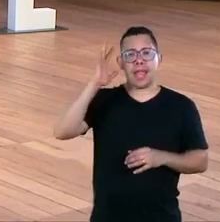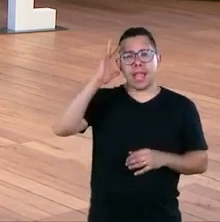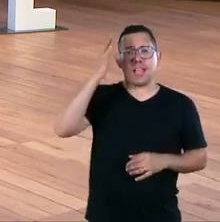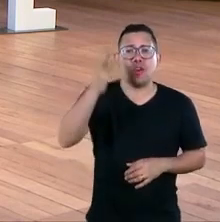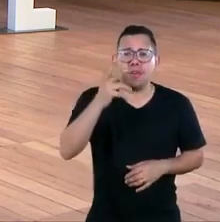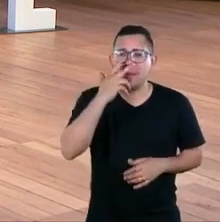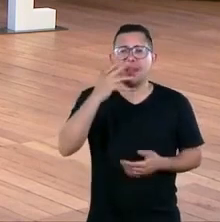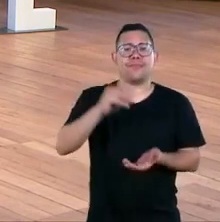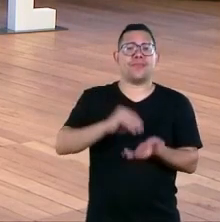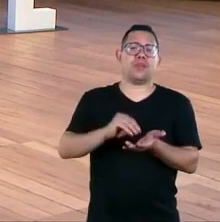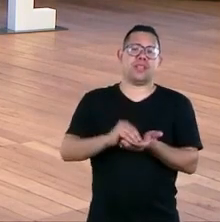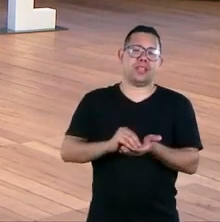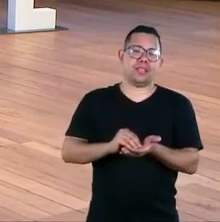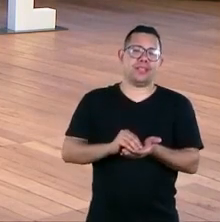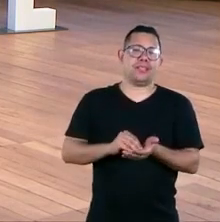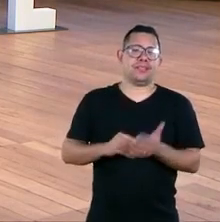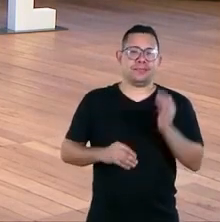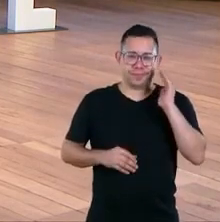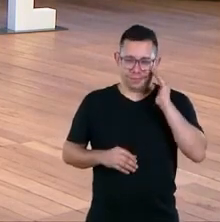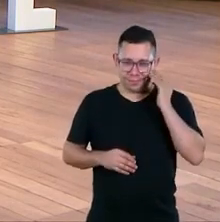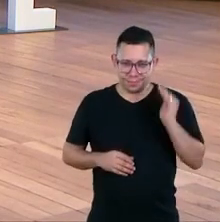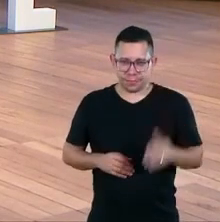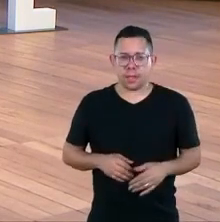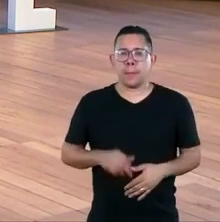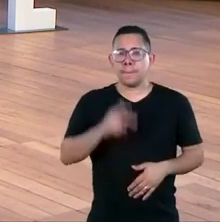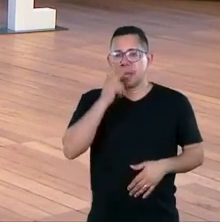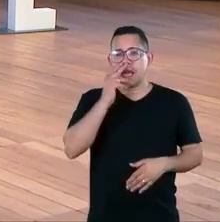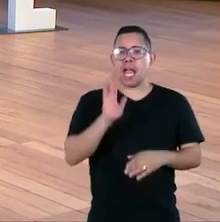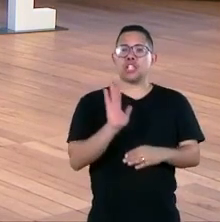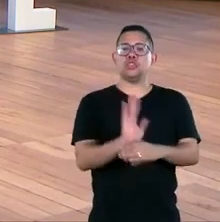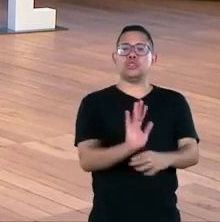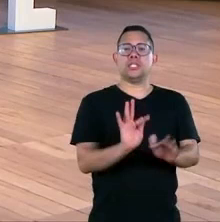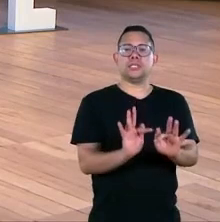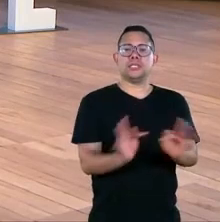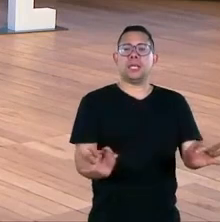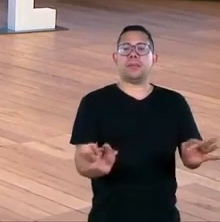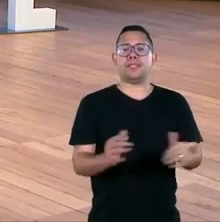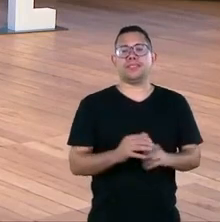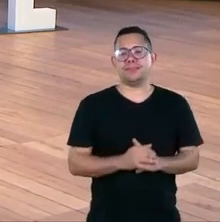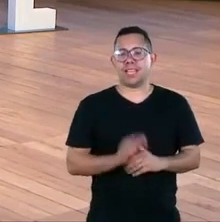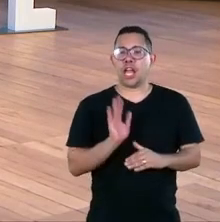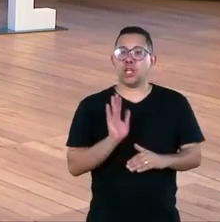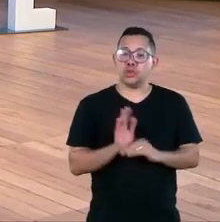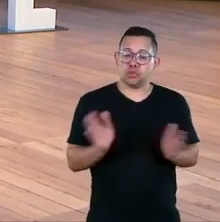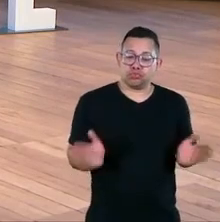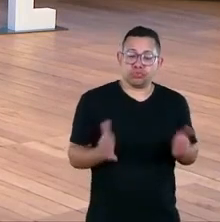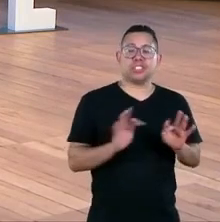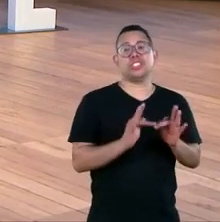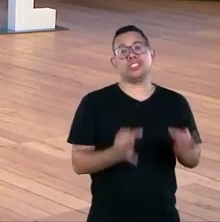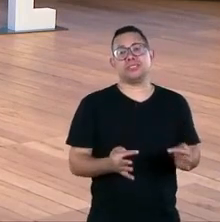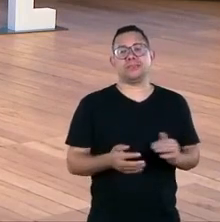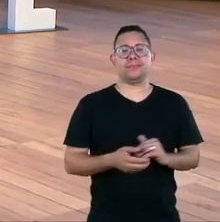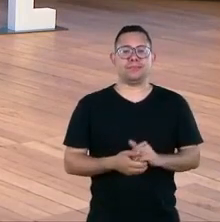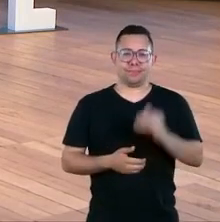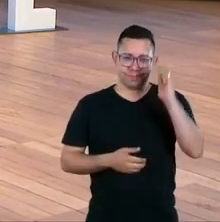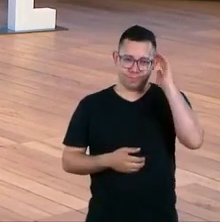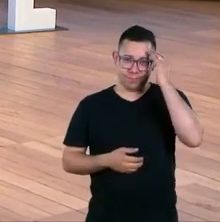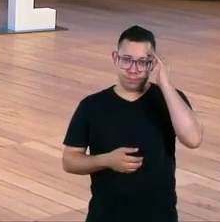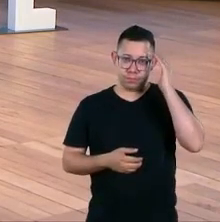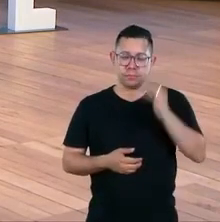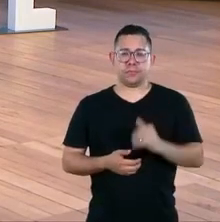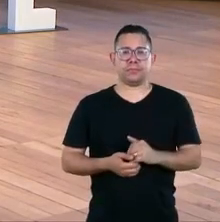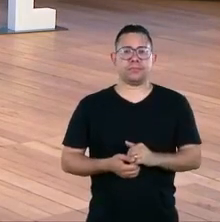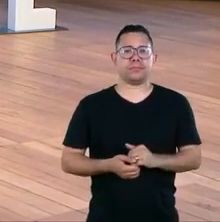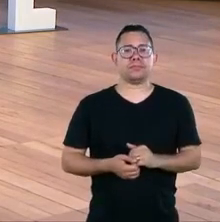para tapar aquela ferida naquele momento mas ele não vai passar dali para frente né quando a pessoa realmente não tem cultura e